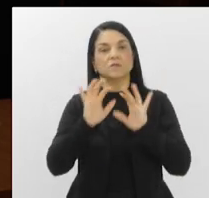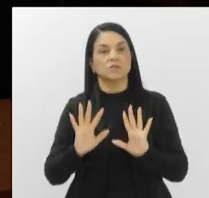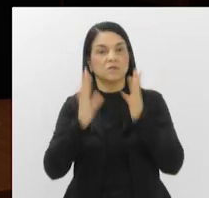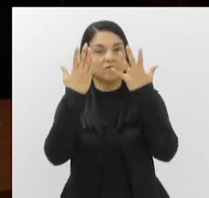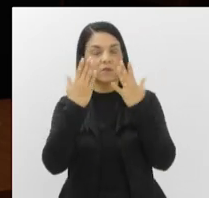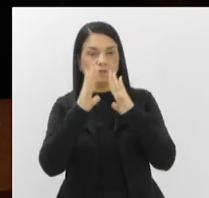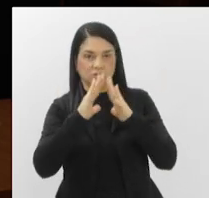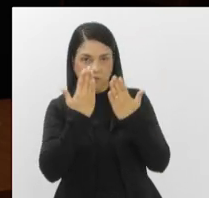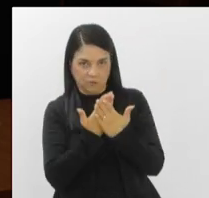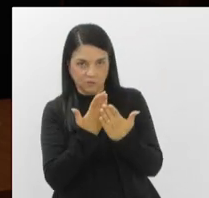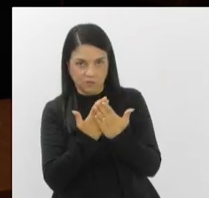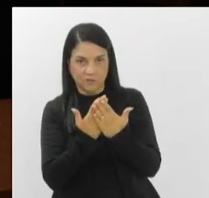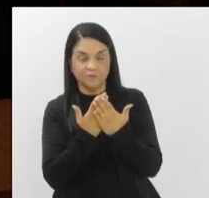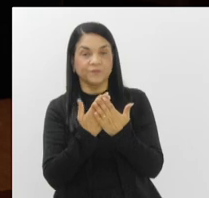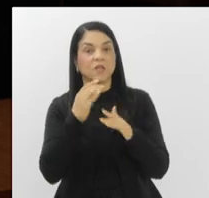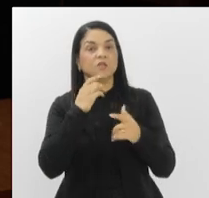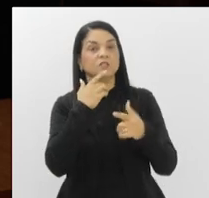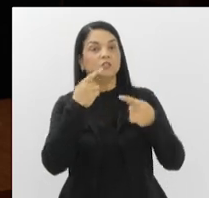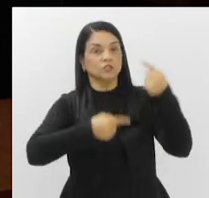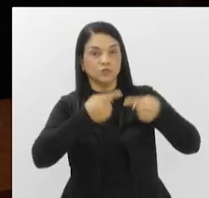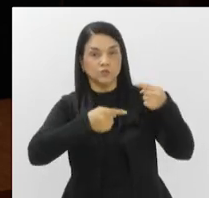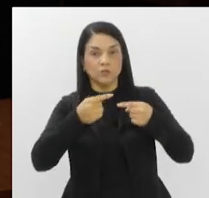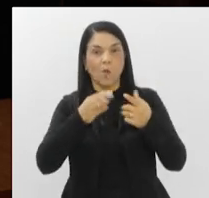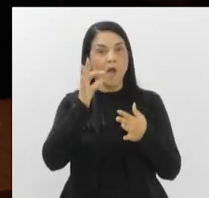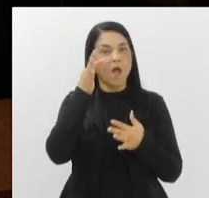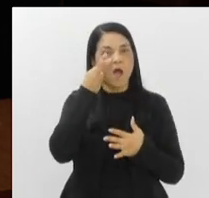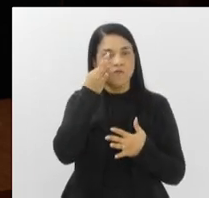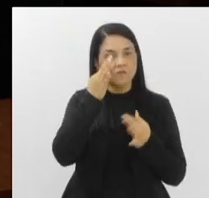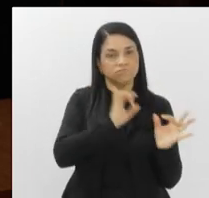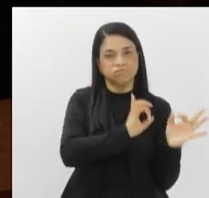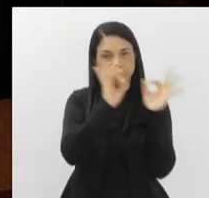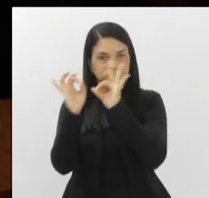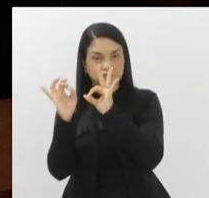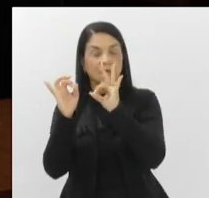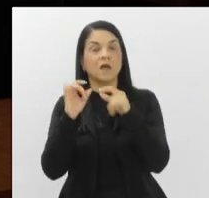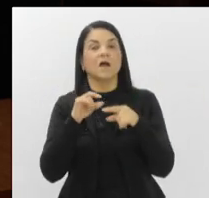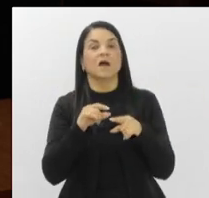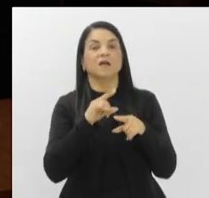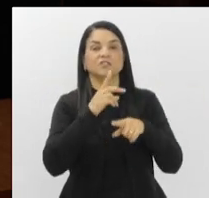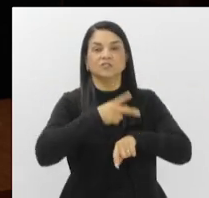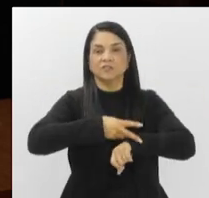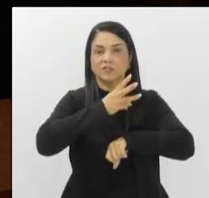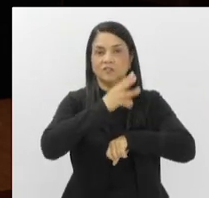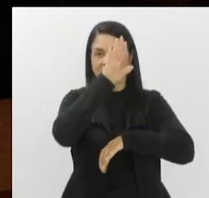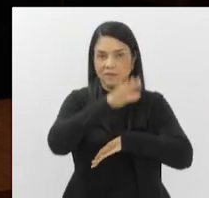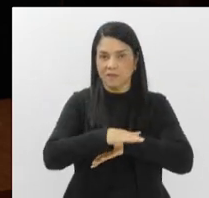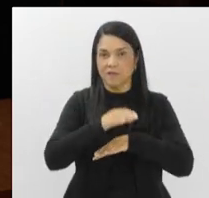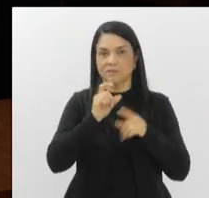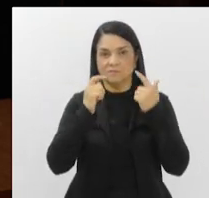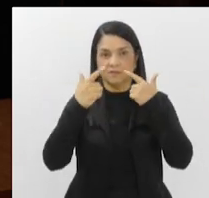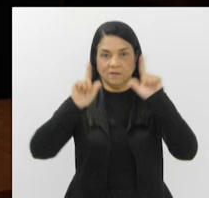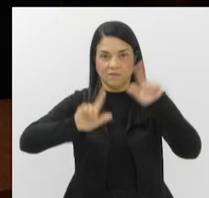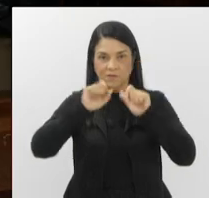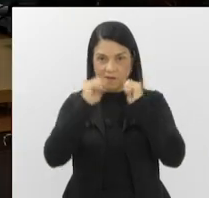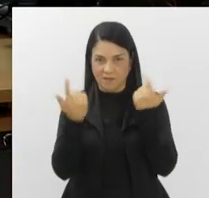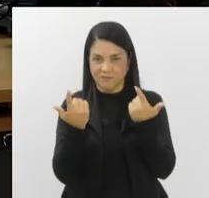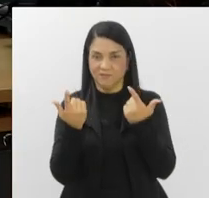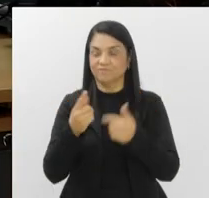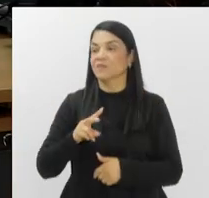escolares. Toda essa discussão você acompanha ao vivo a partir de 3 horas da tarde aqui na TV Alerj. Vicente, volto com você.